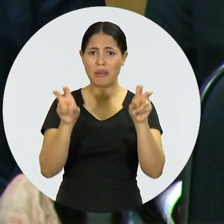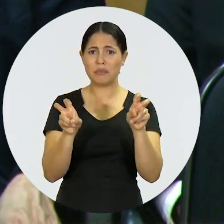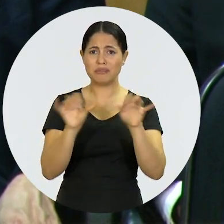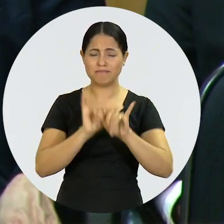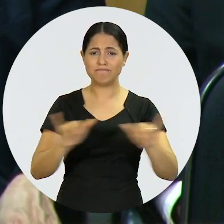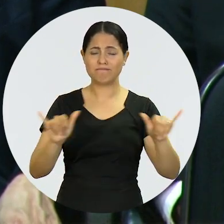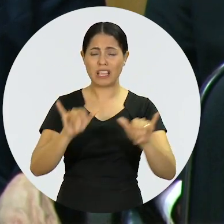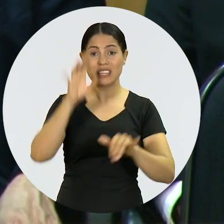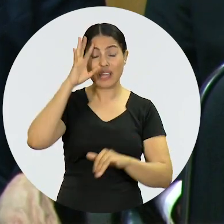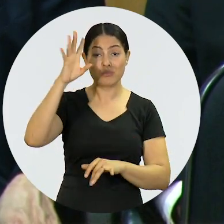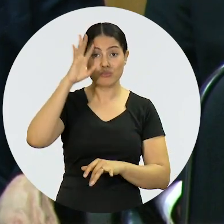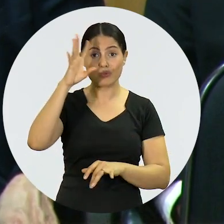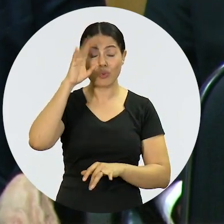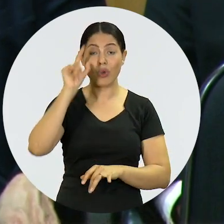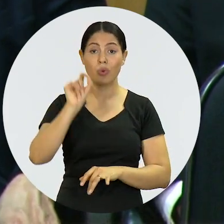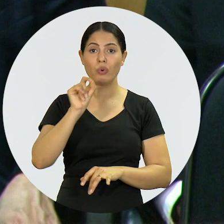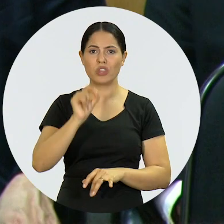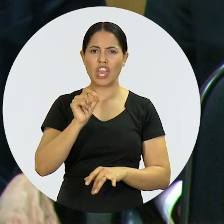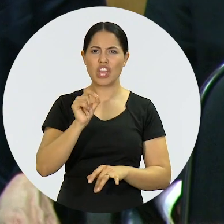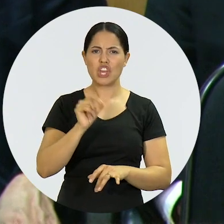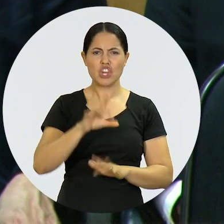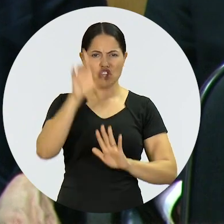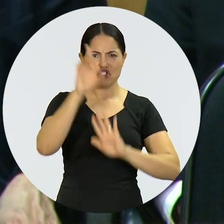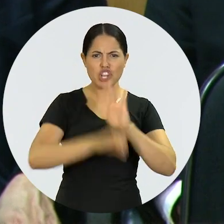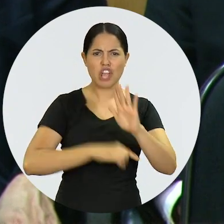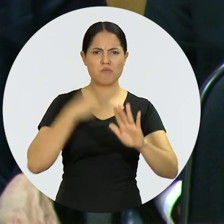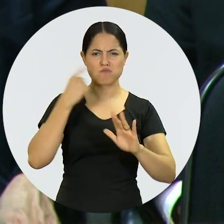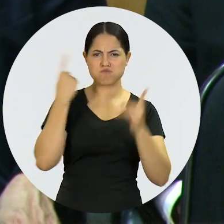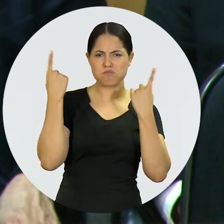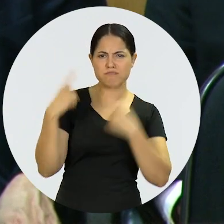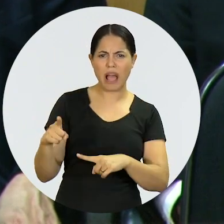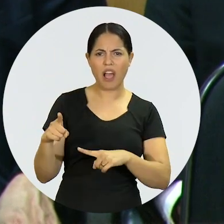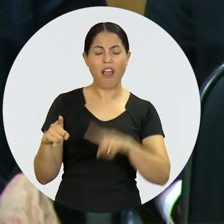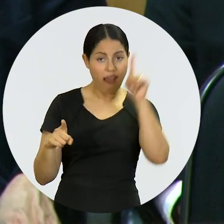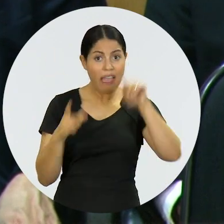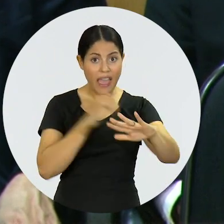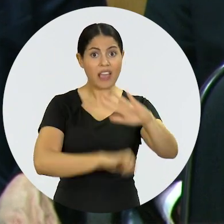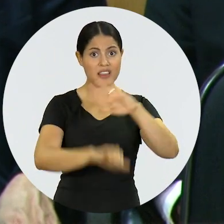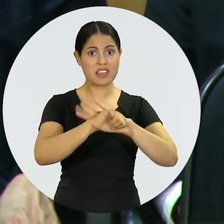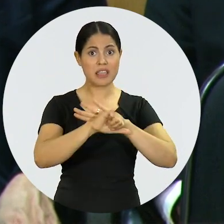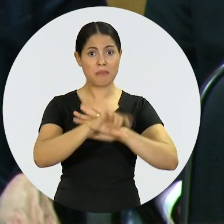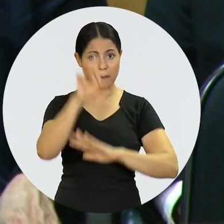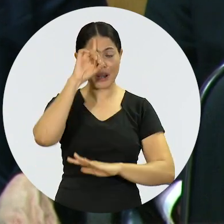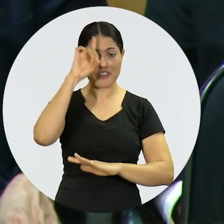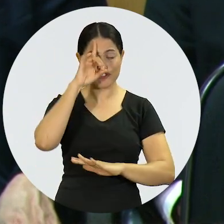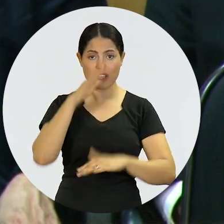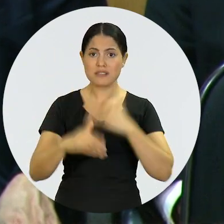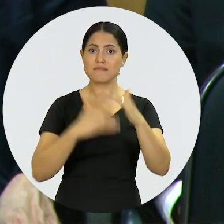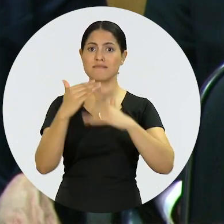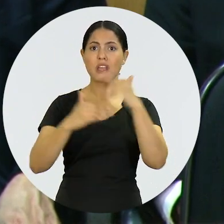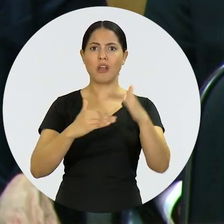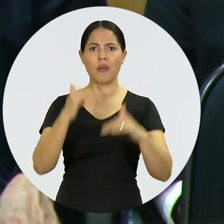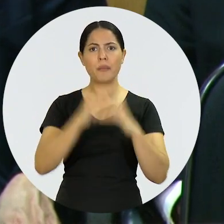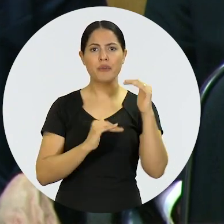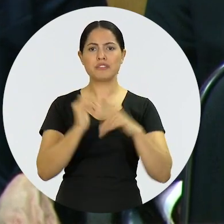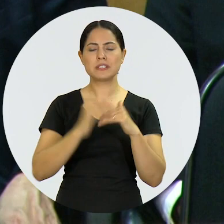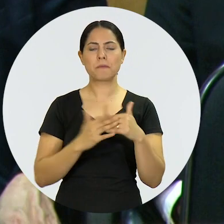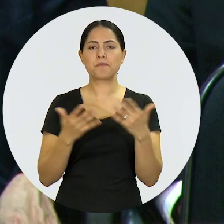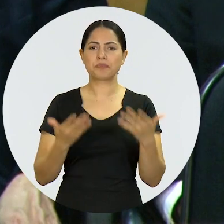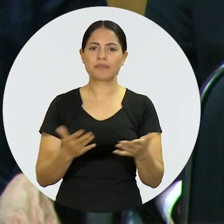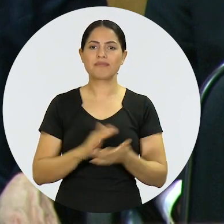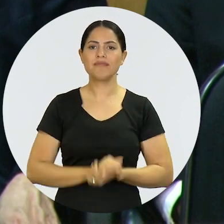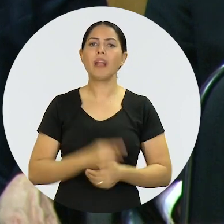de levar à frente esse sonho que era criminalizar a violação de prerrogativa para que nós pudéssemos viver dias melhores na nossa profissão.